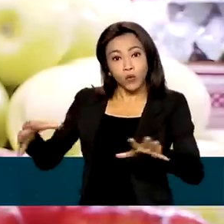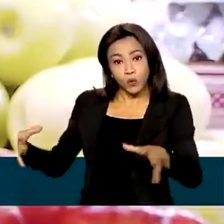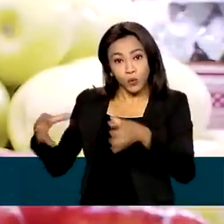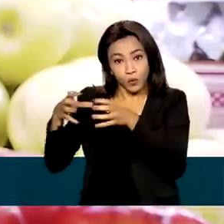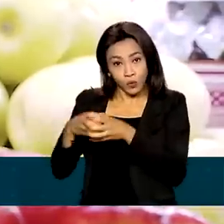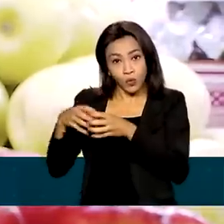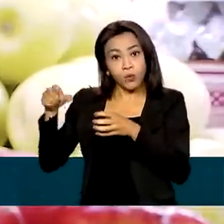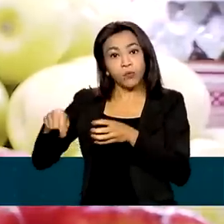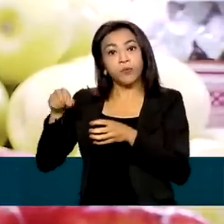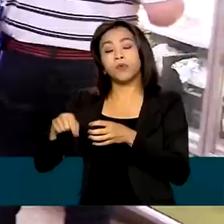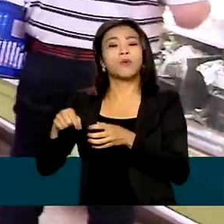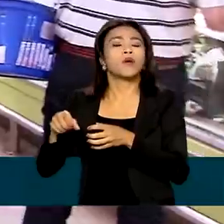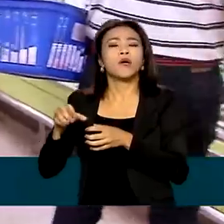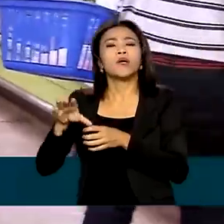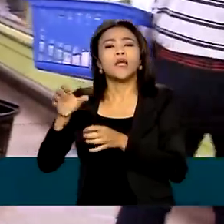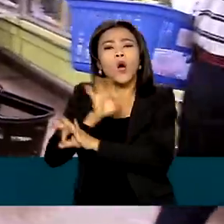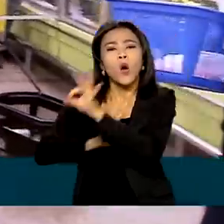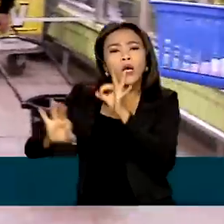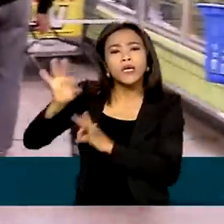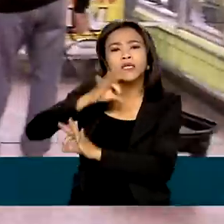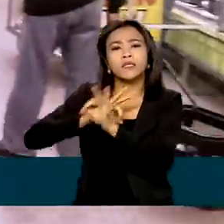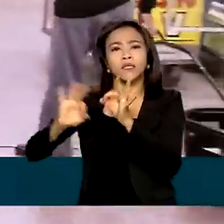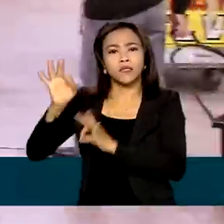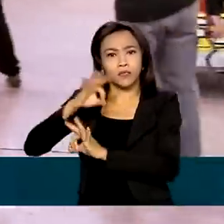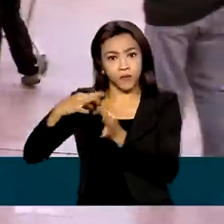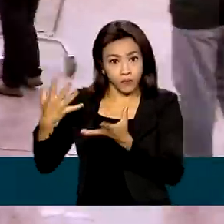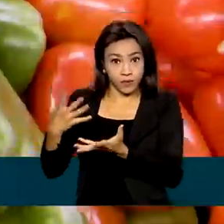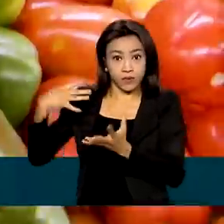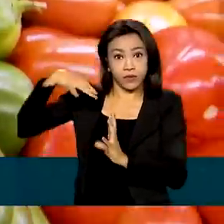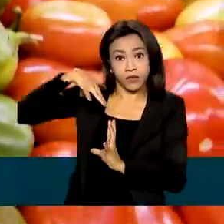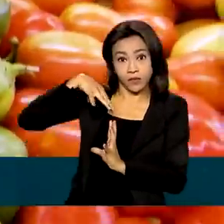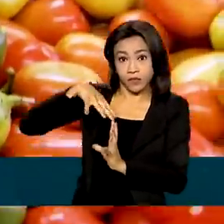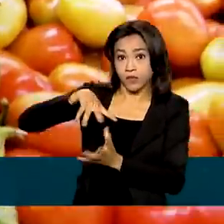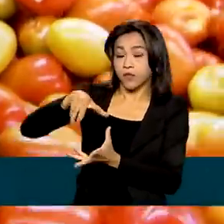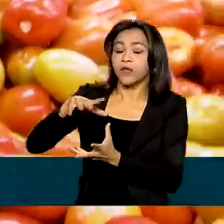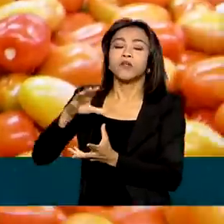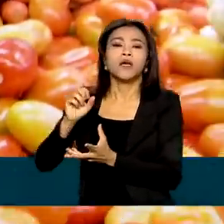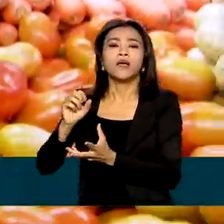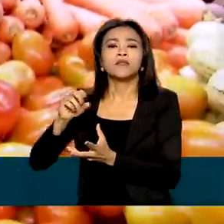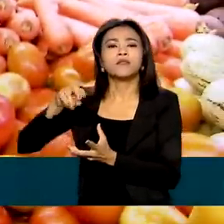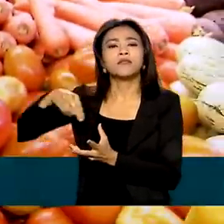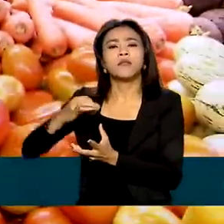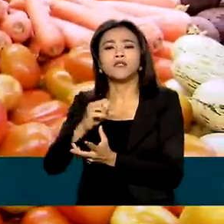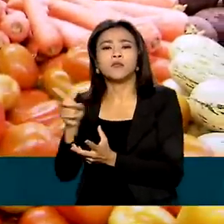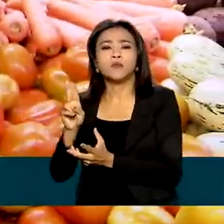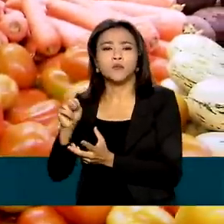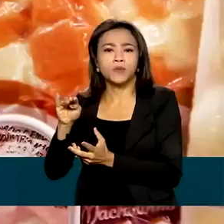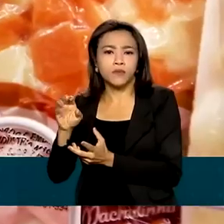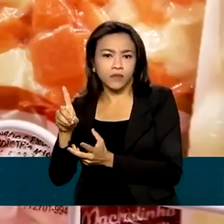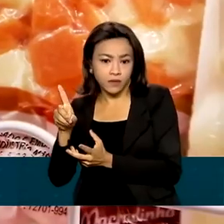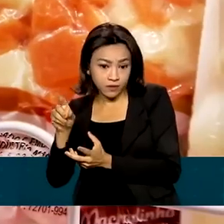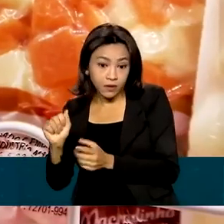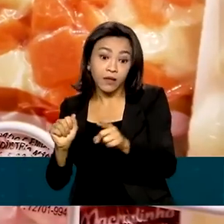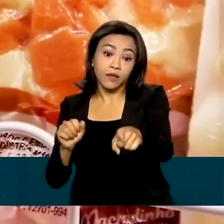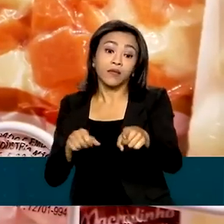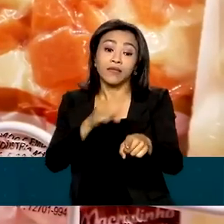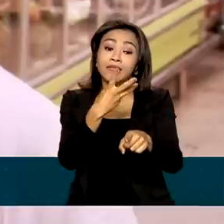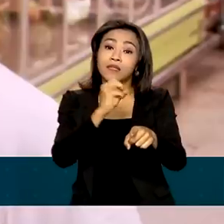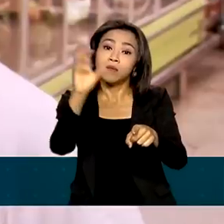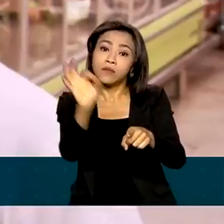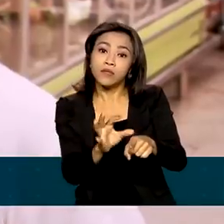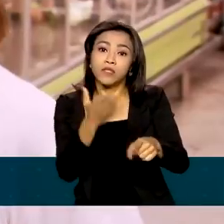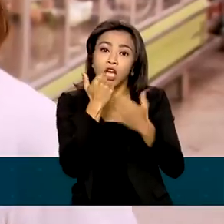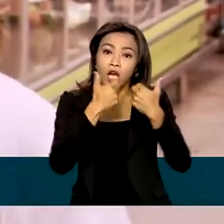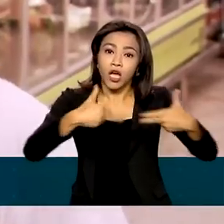Nações Unidas para a Alimentação e a Agricultura, cerca de 30% dos alimentos são desperdiçados.